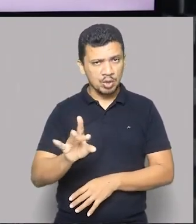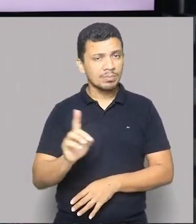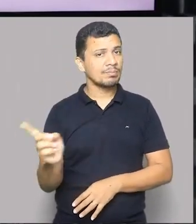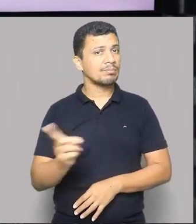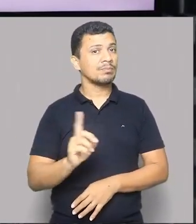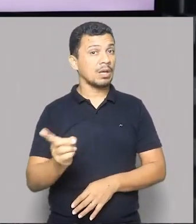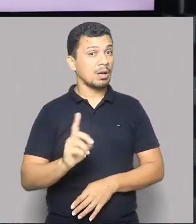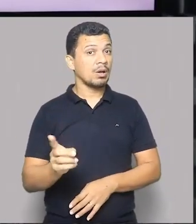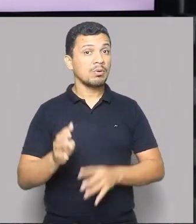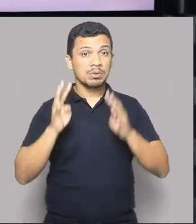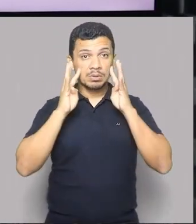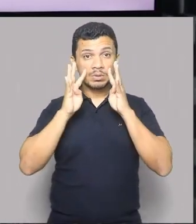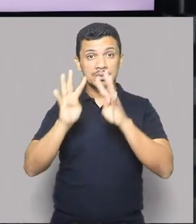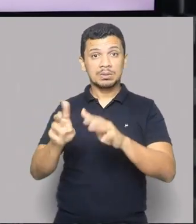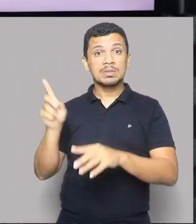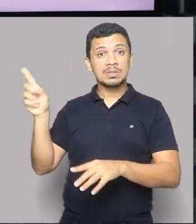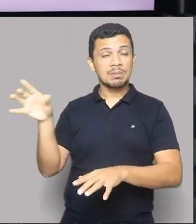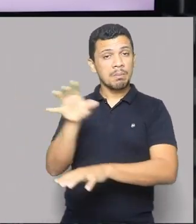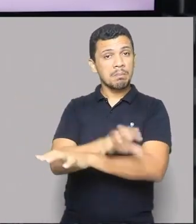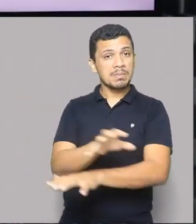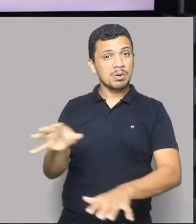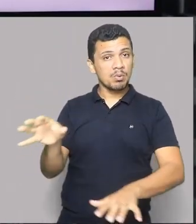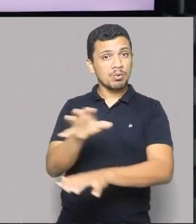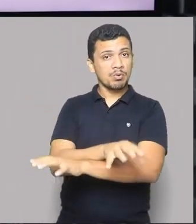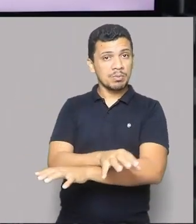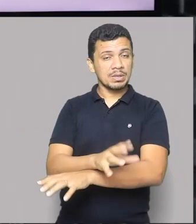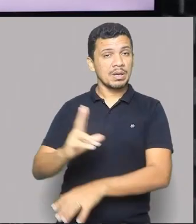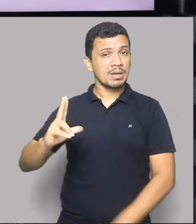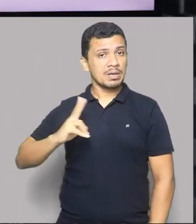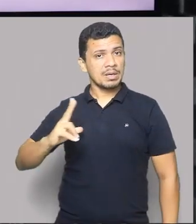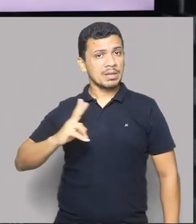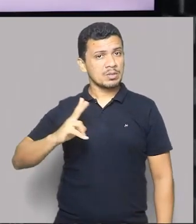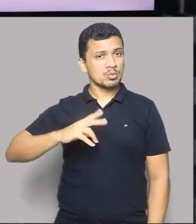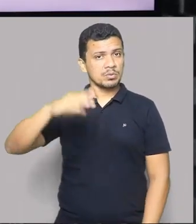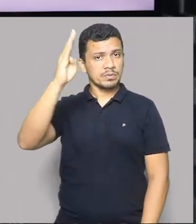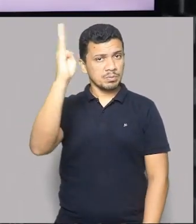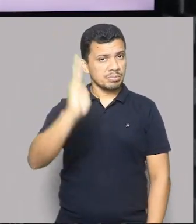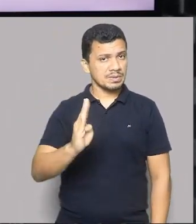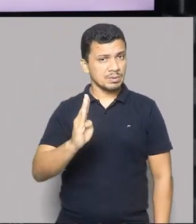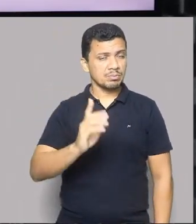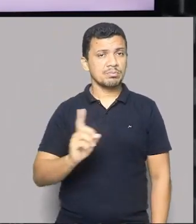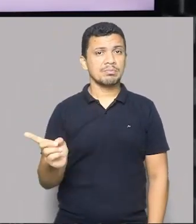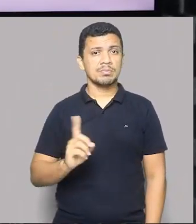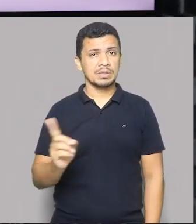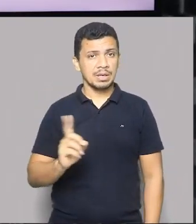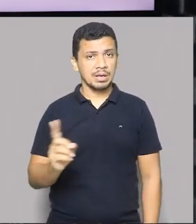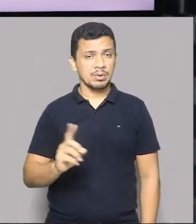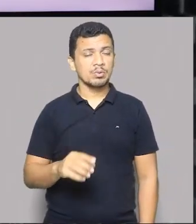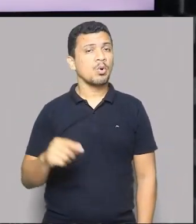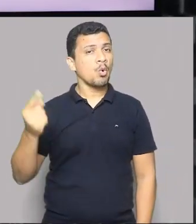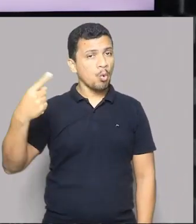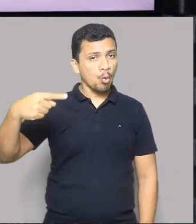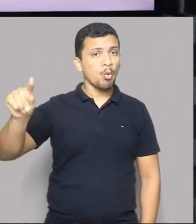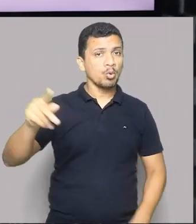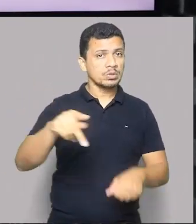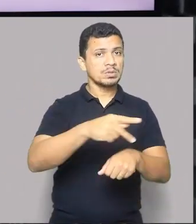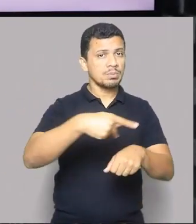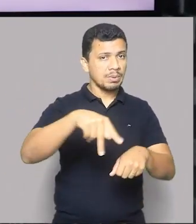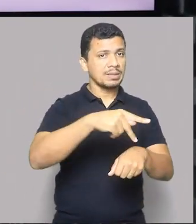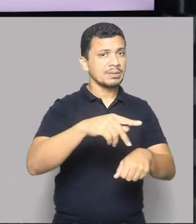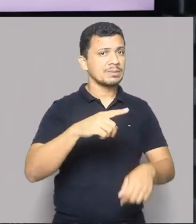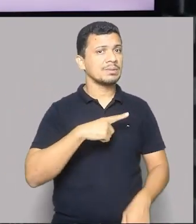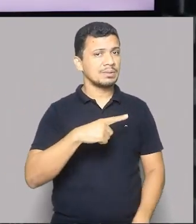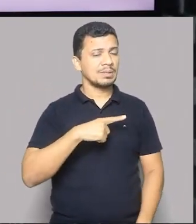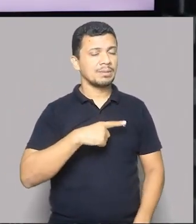O bioma amazônico, ele não é um bioma exclusivo, único do Brasil. Ele abrange outros países.